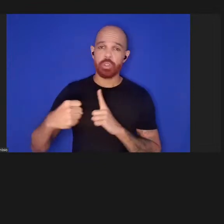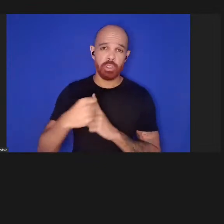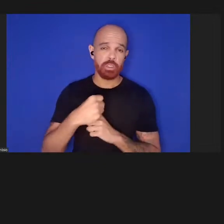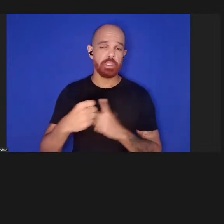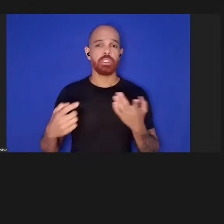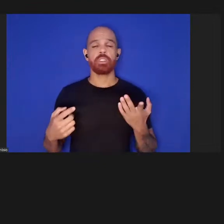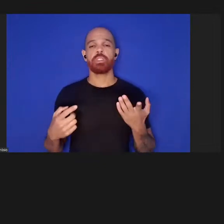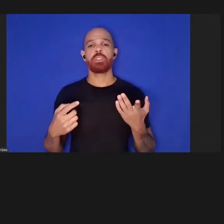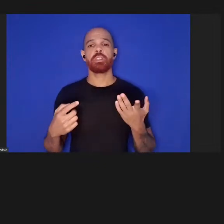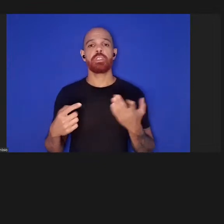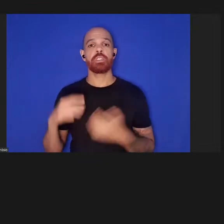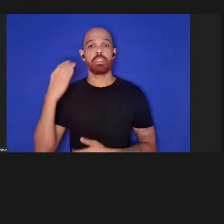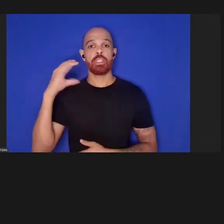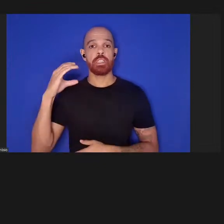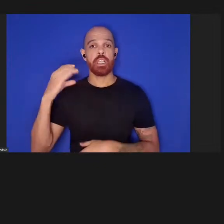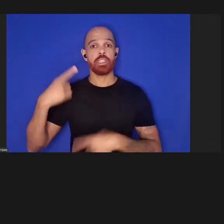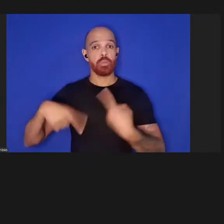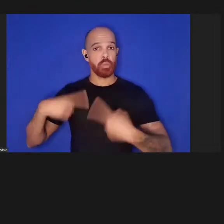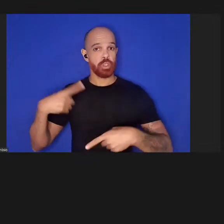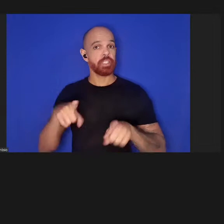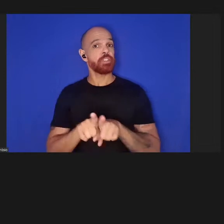ciências políticas também.